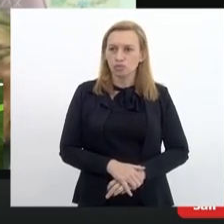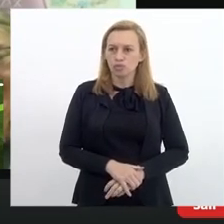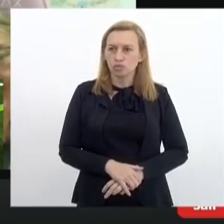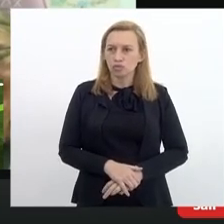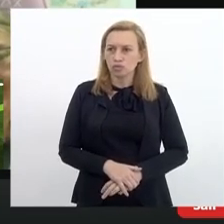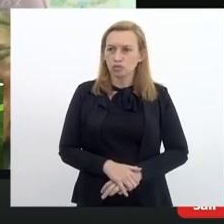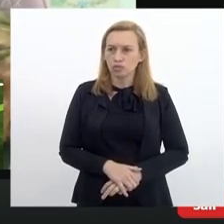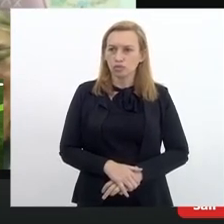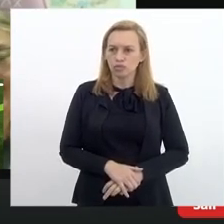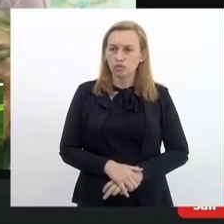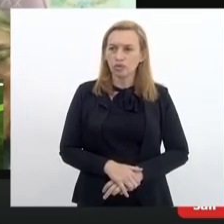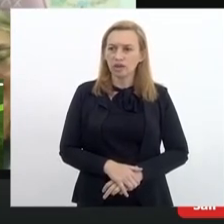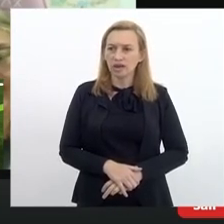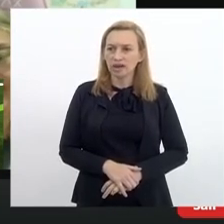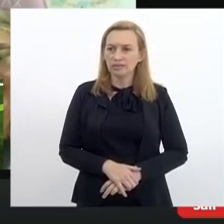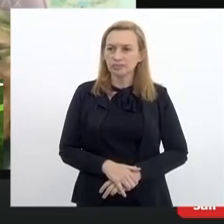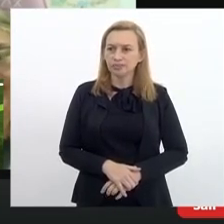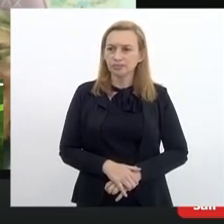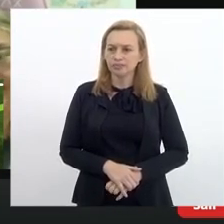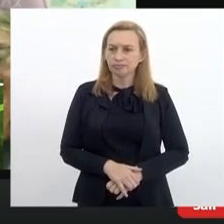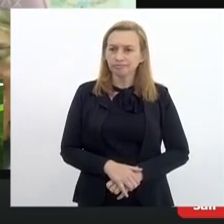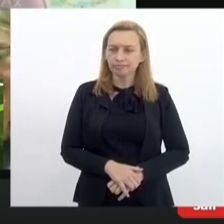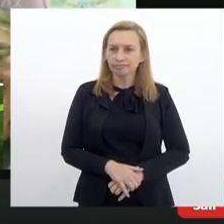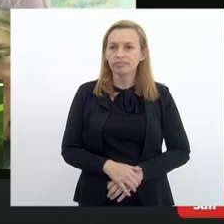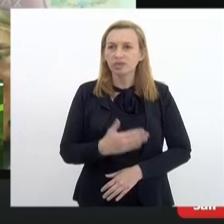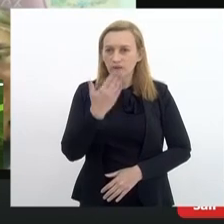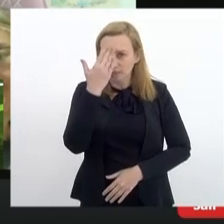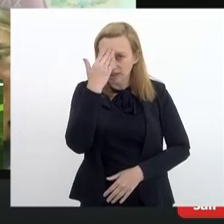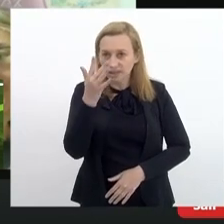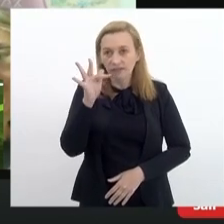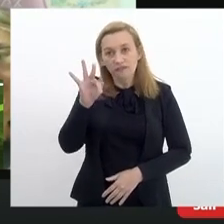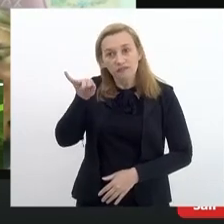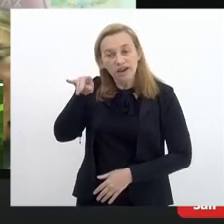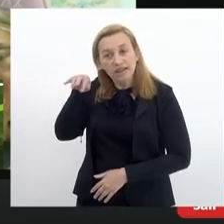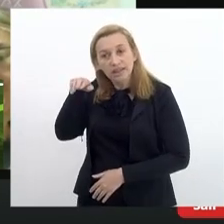muito obrigado Fátima pela sua participação